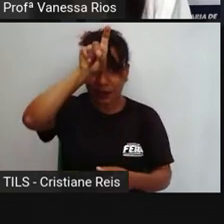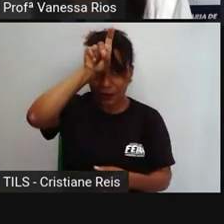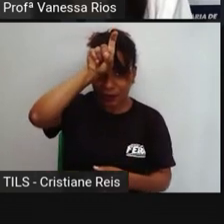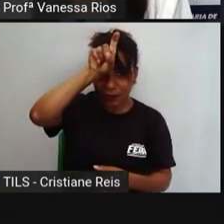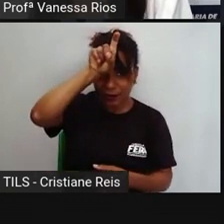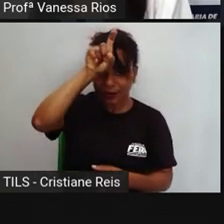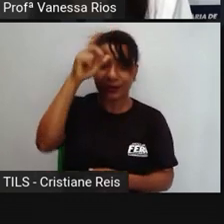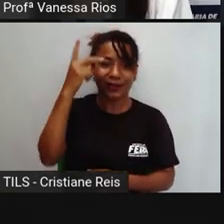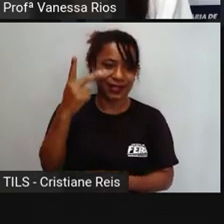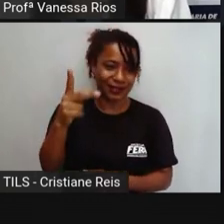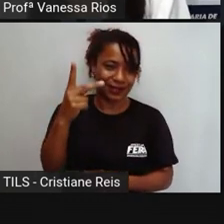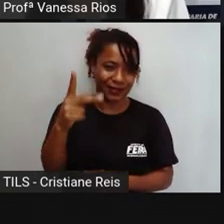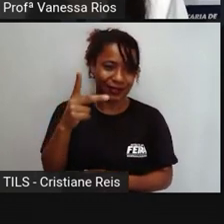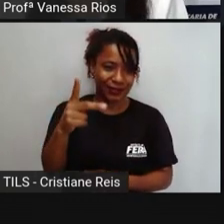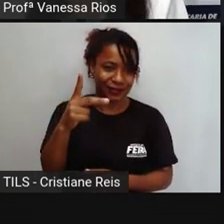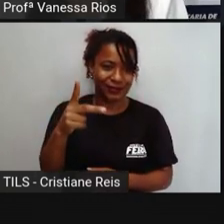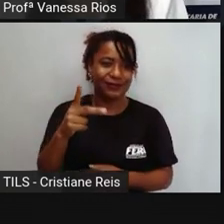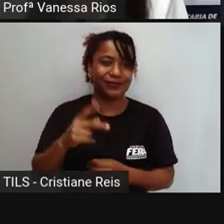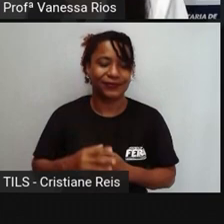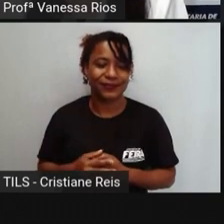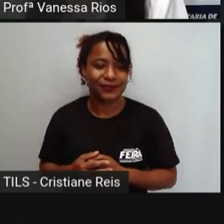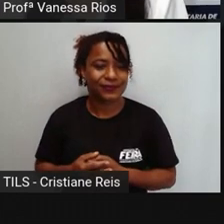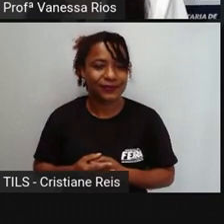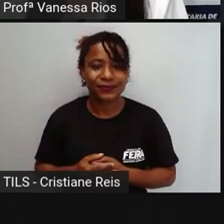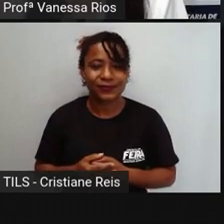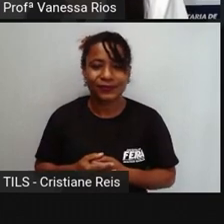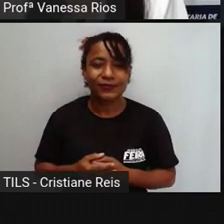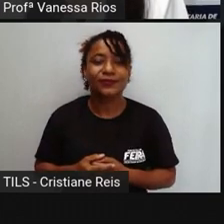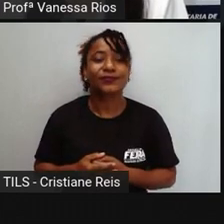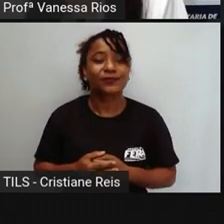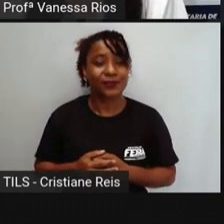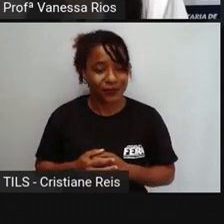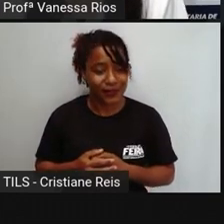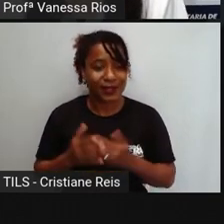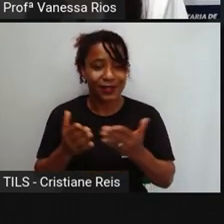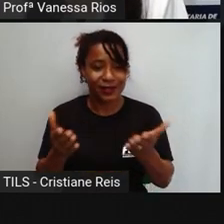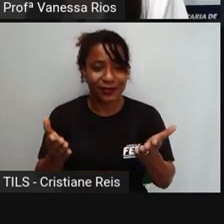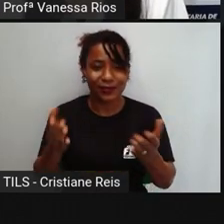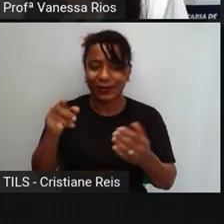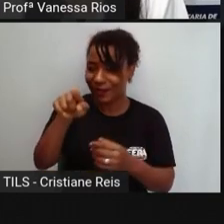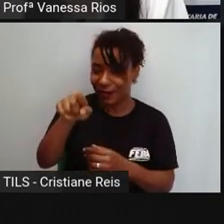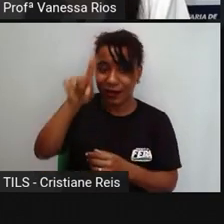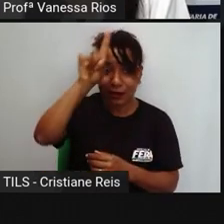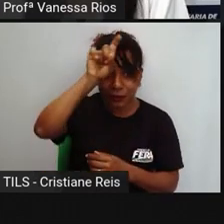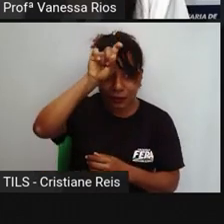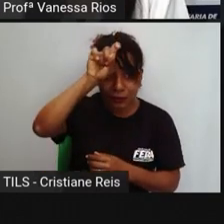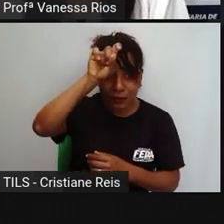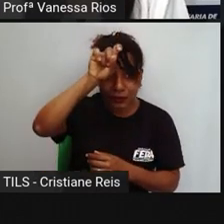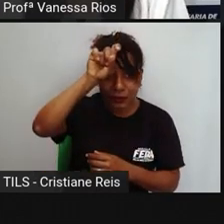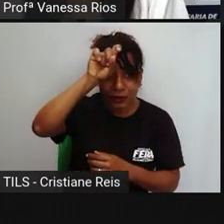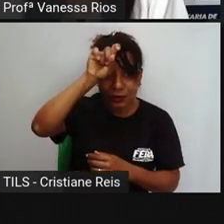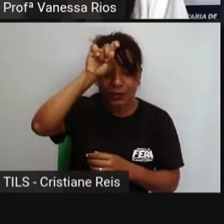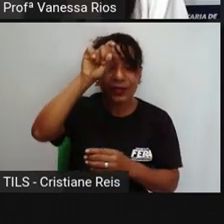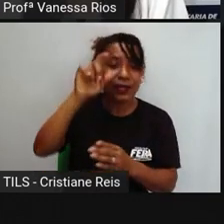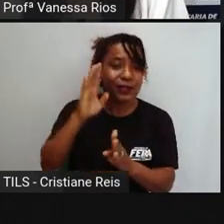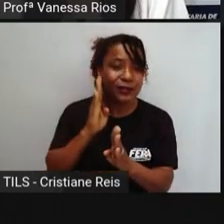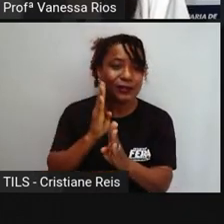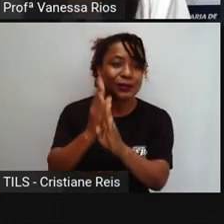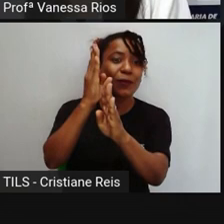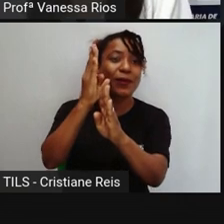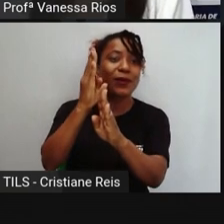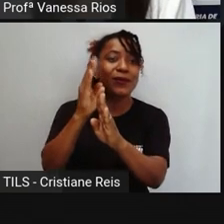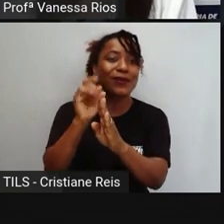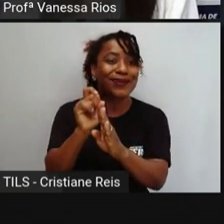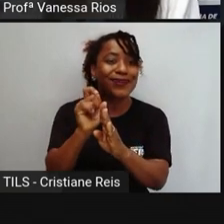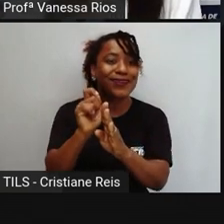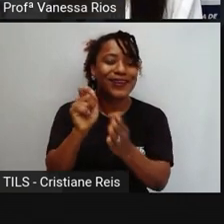a escrita dos egípcios. E aí é neste momento também que eles descobrem o papel. E